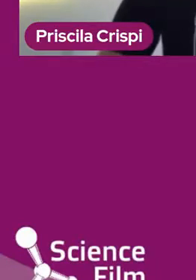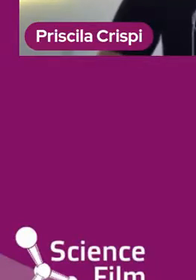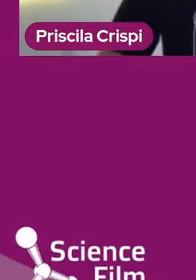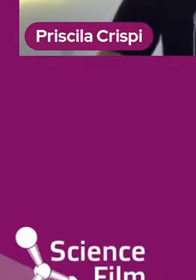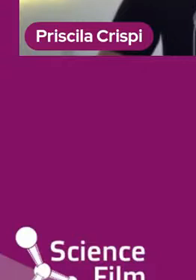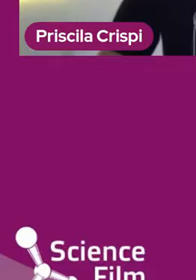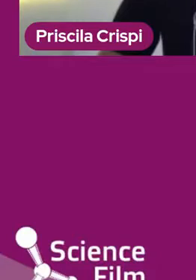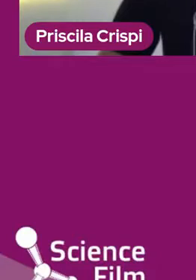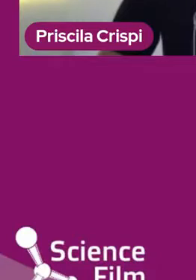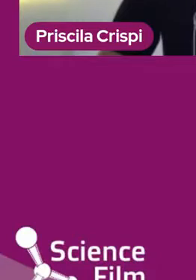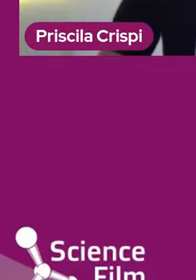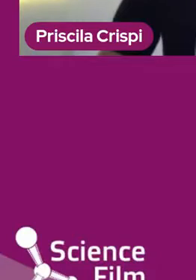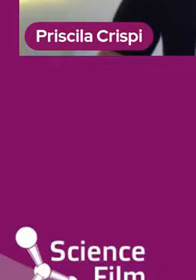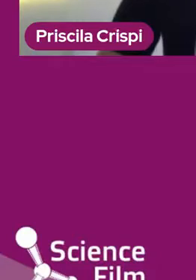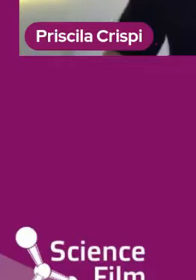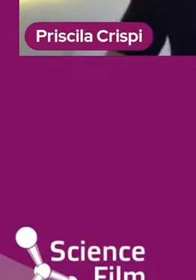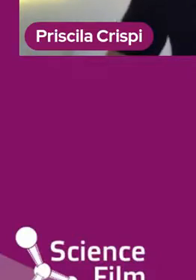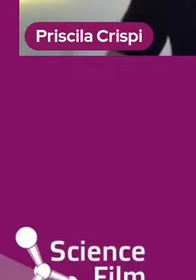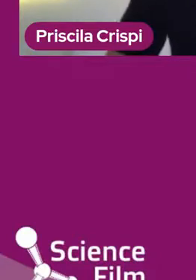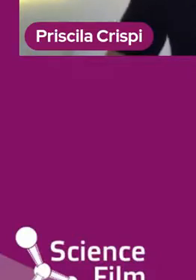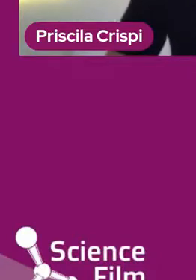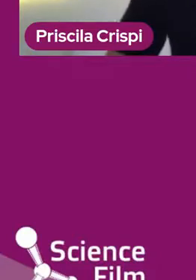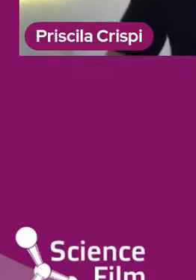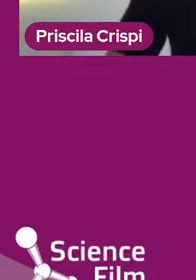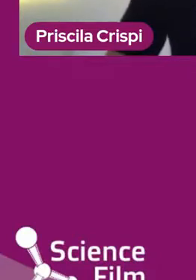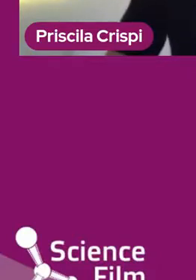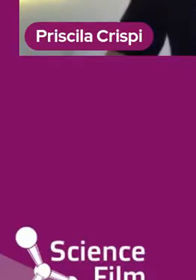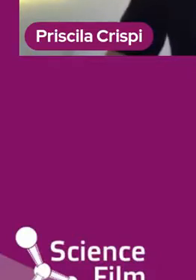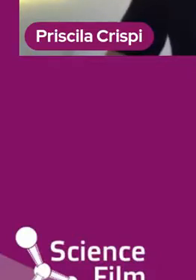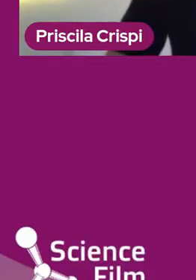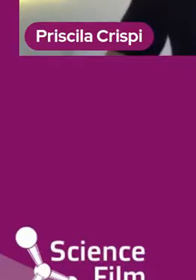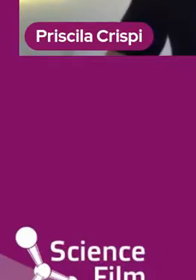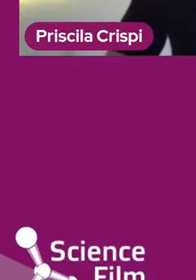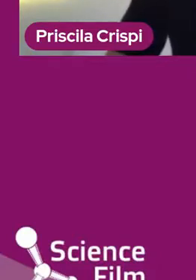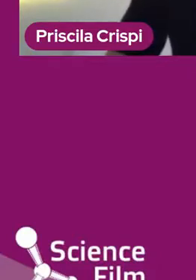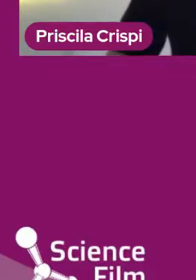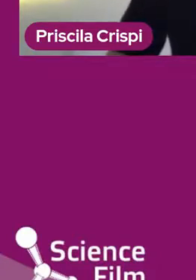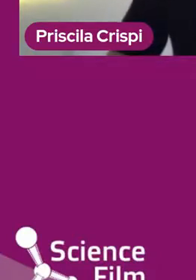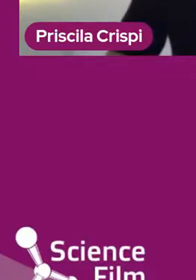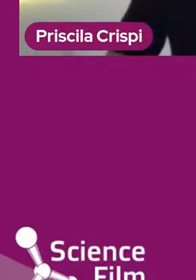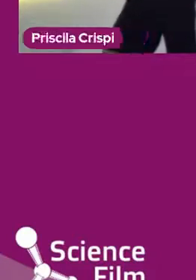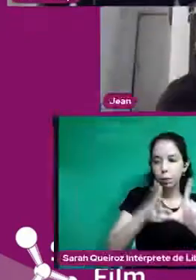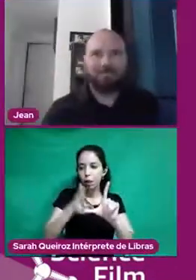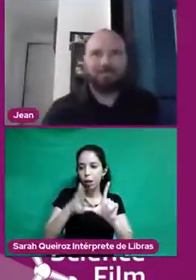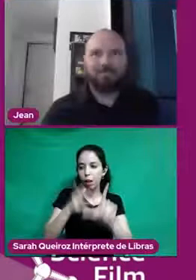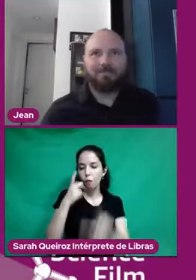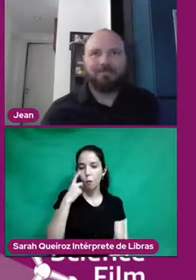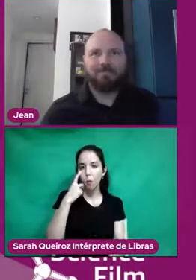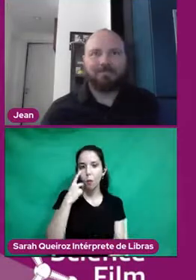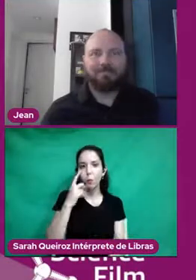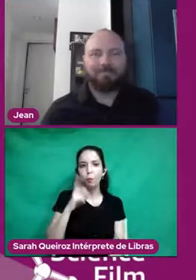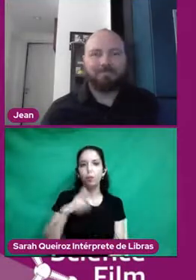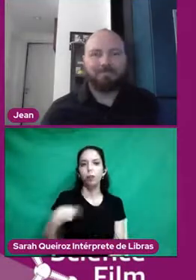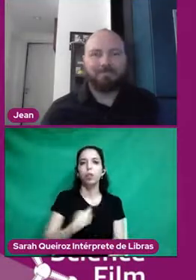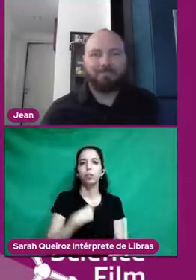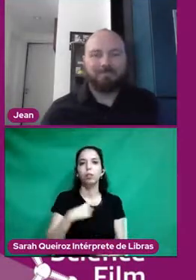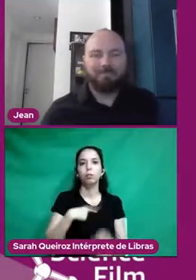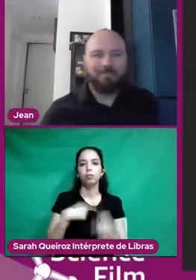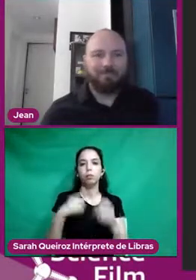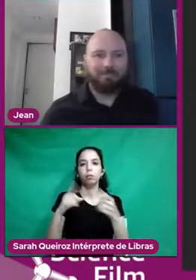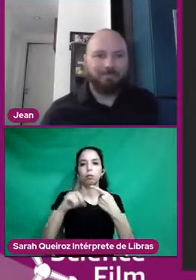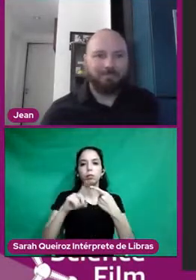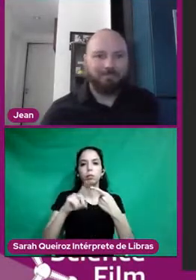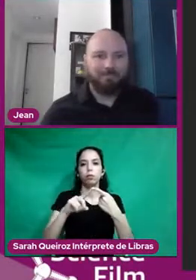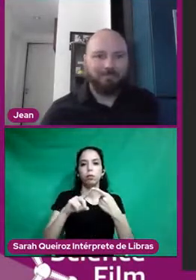Acho que está para mostrar para vocês os temas das próximas lives. A gente tem aqui... As Jornadas da